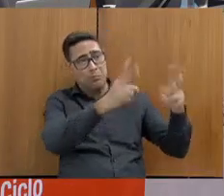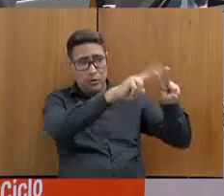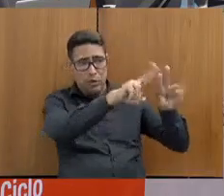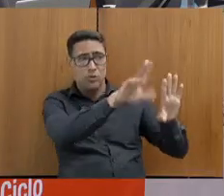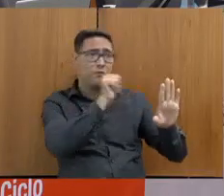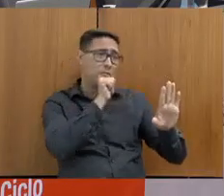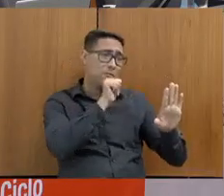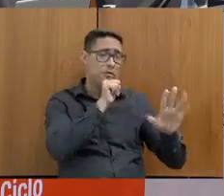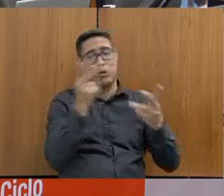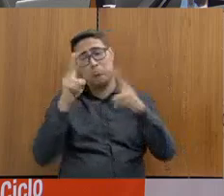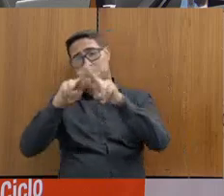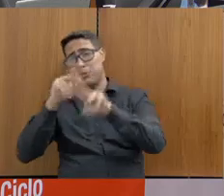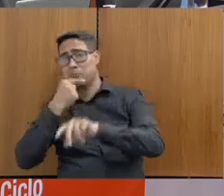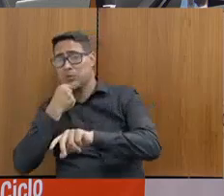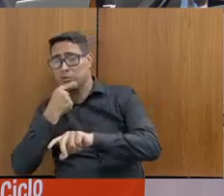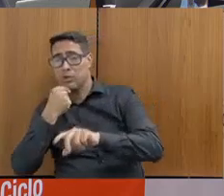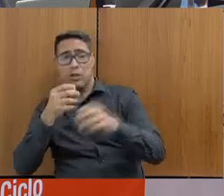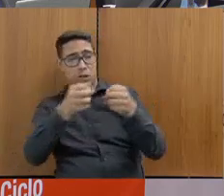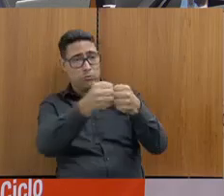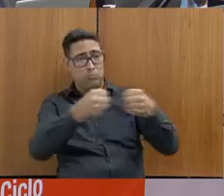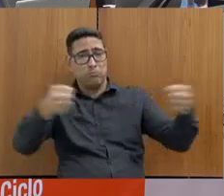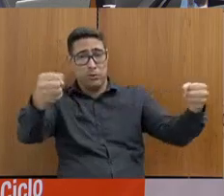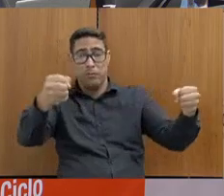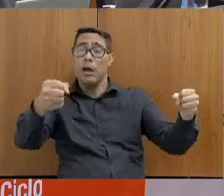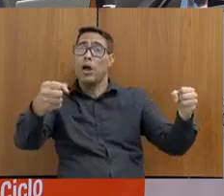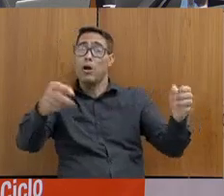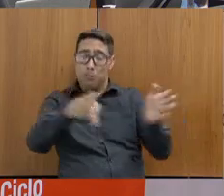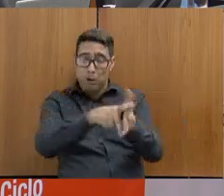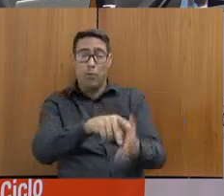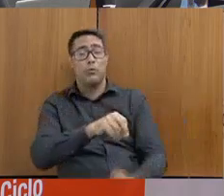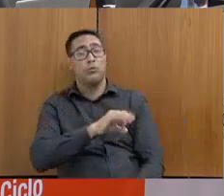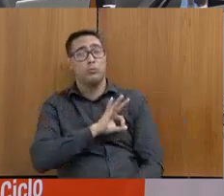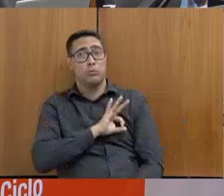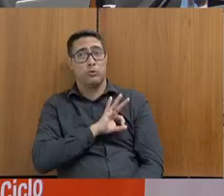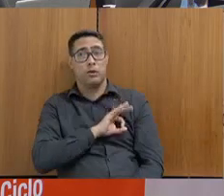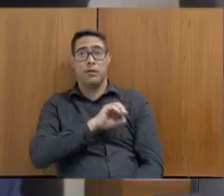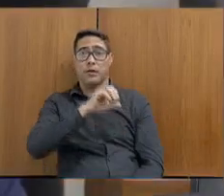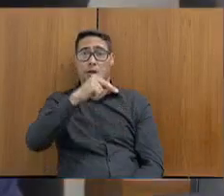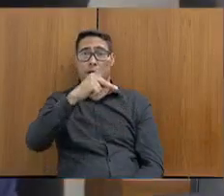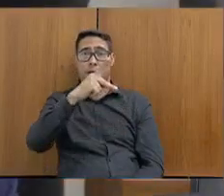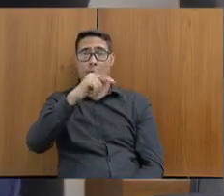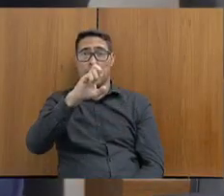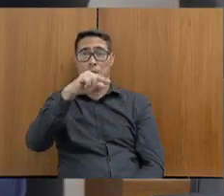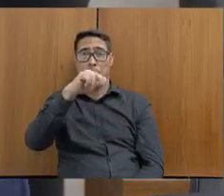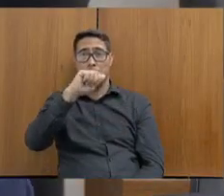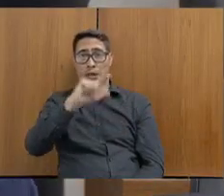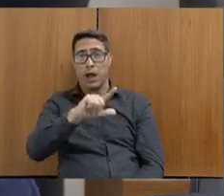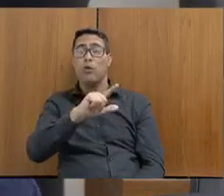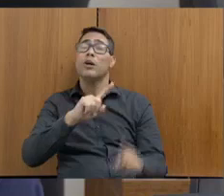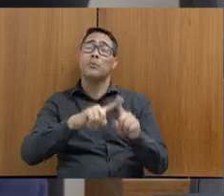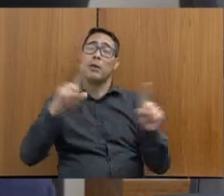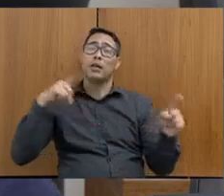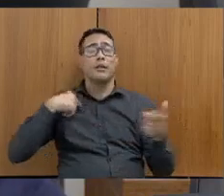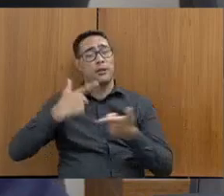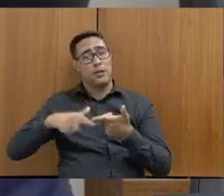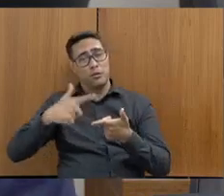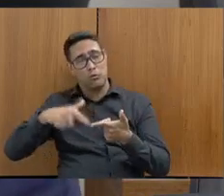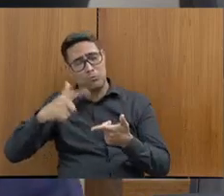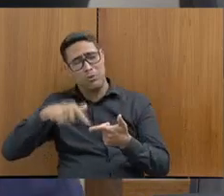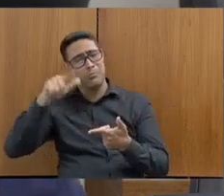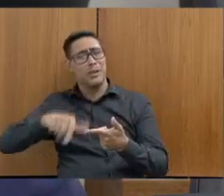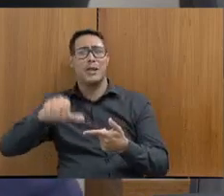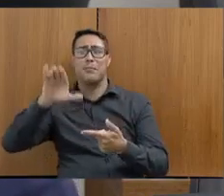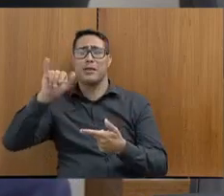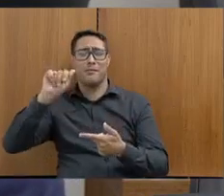masculinos, pela própria Polícia Penal. Isso tem sido um gargalo muito grande para a Polícia Civil, para a Polícia Militar, para todo o sistema de